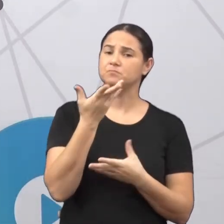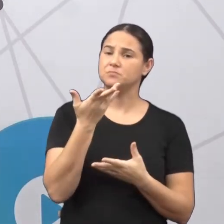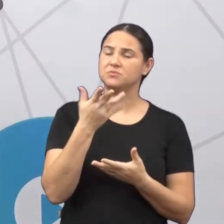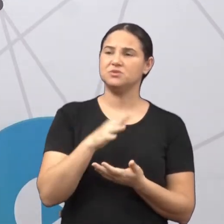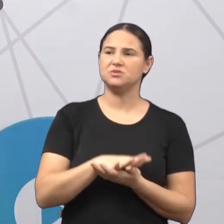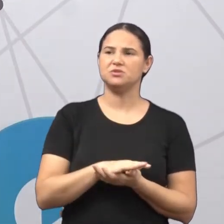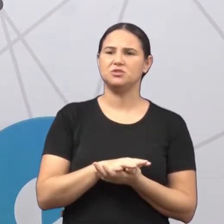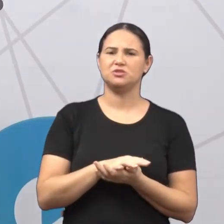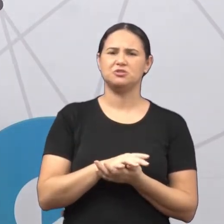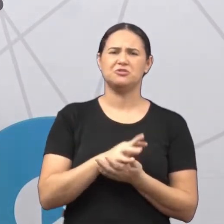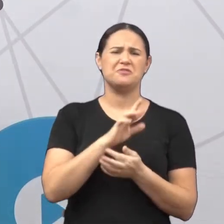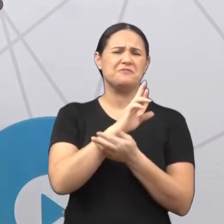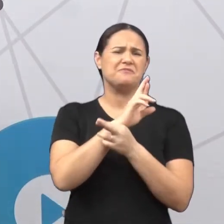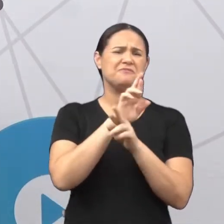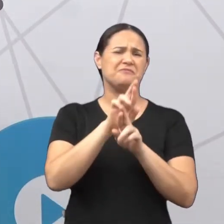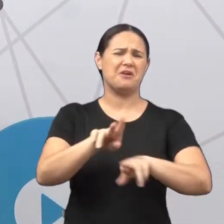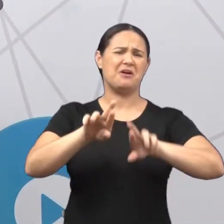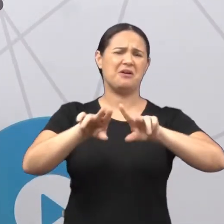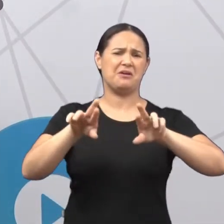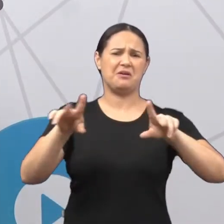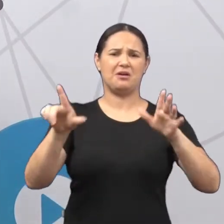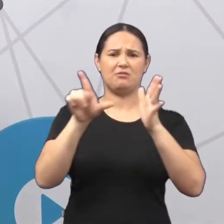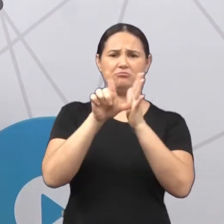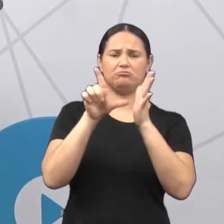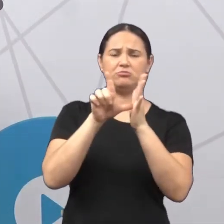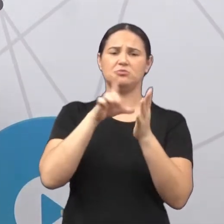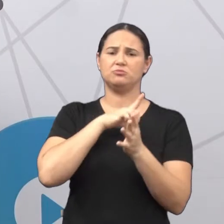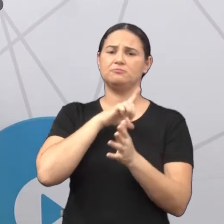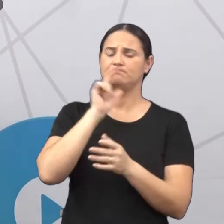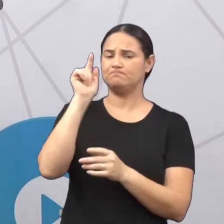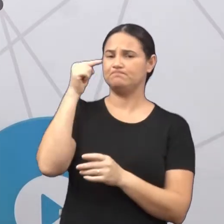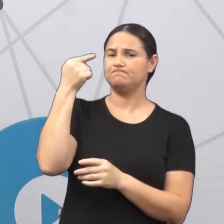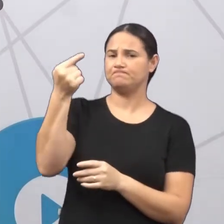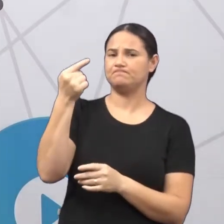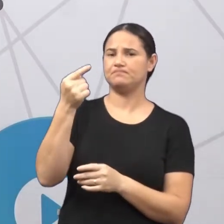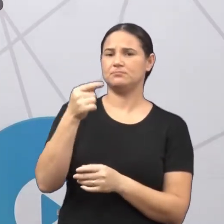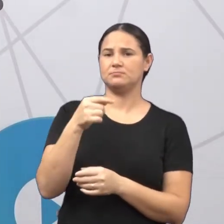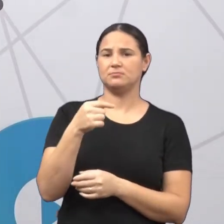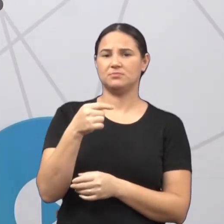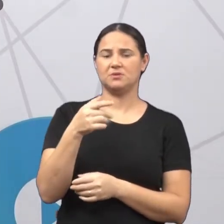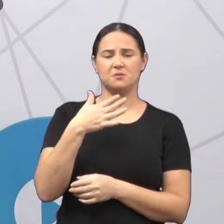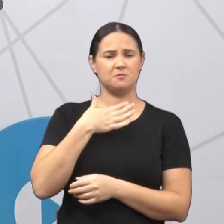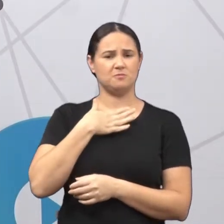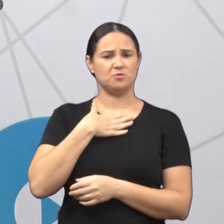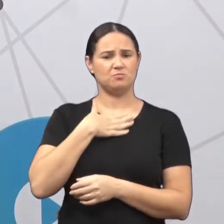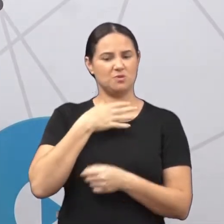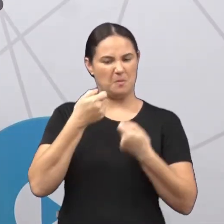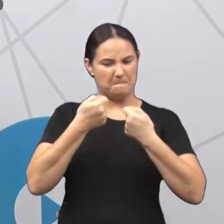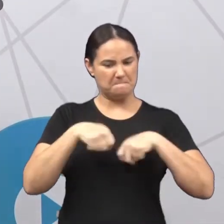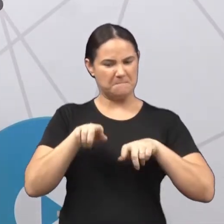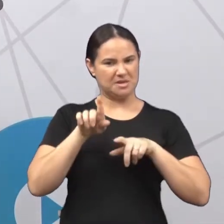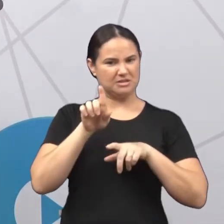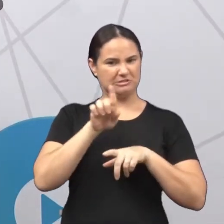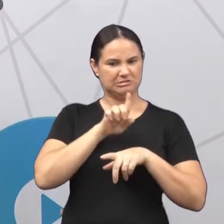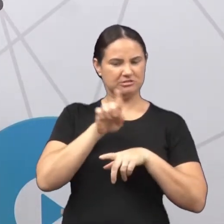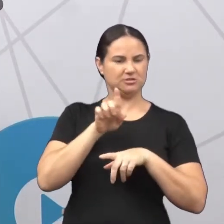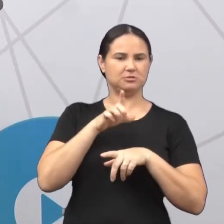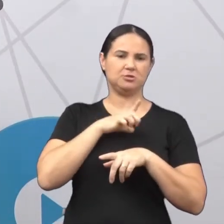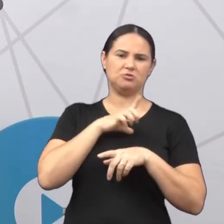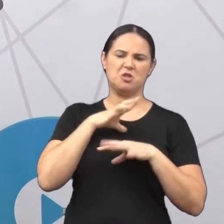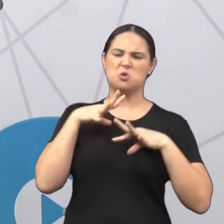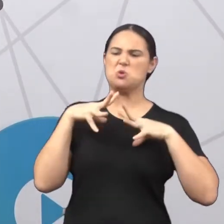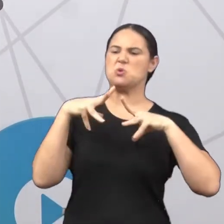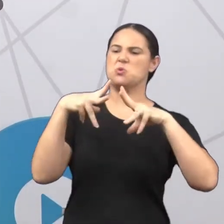inúmeras lojas, inúmeras coisas que tem no bairro dele e que no nosso não precisa necessariamente ter